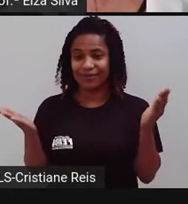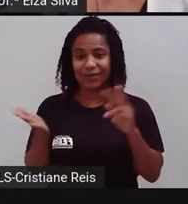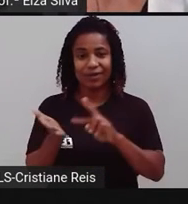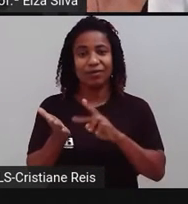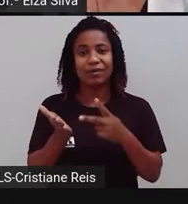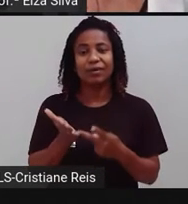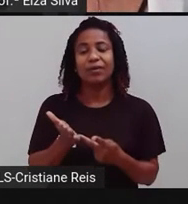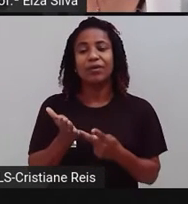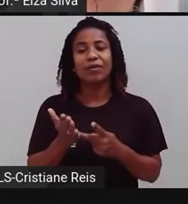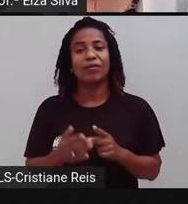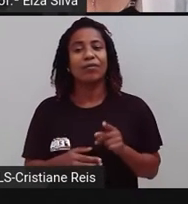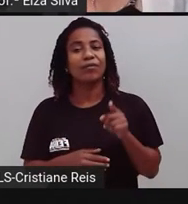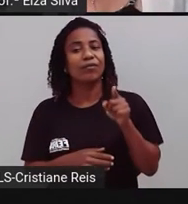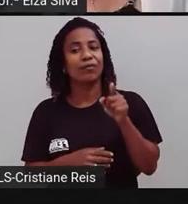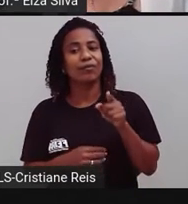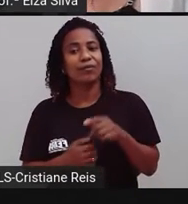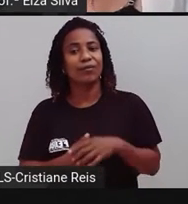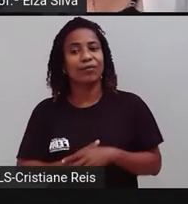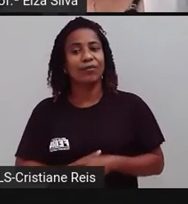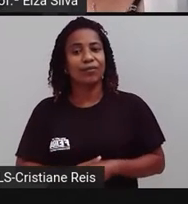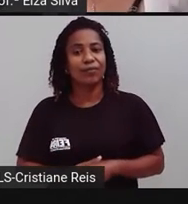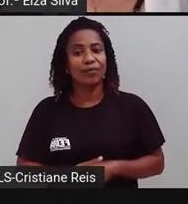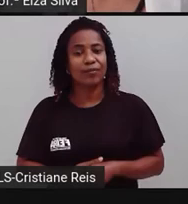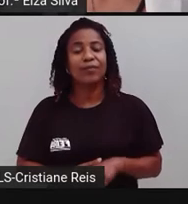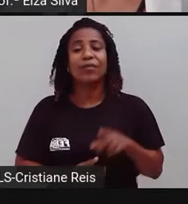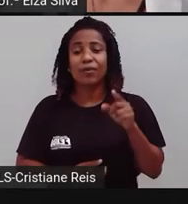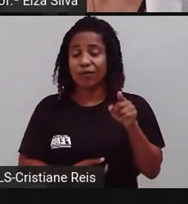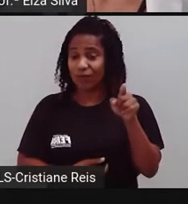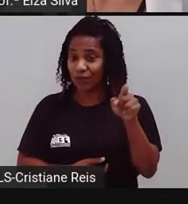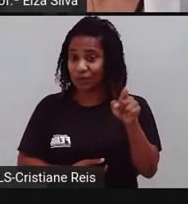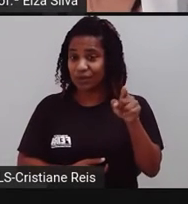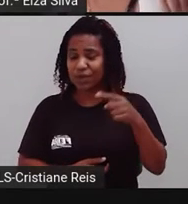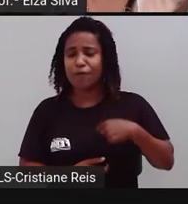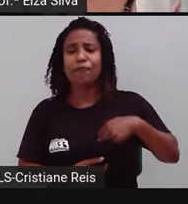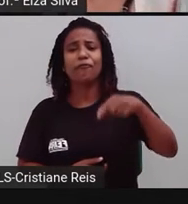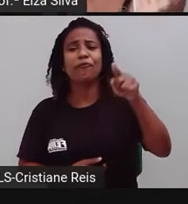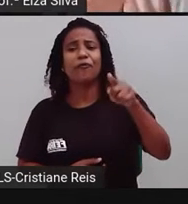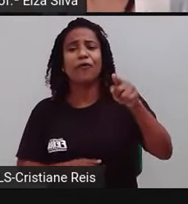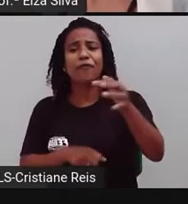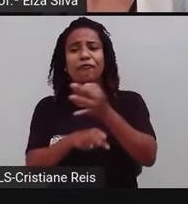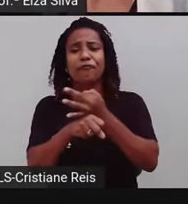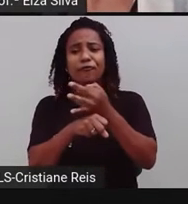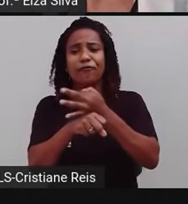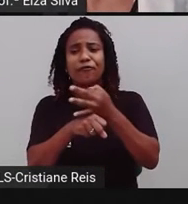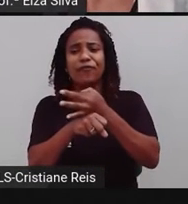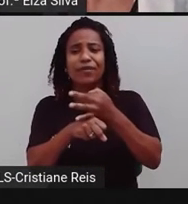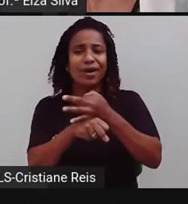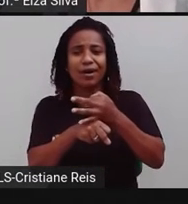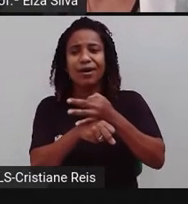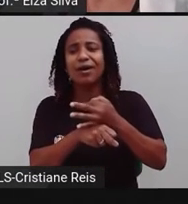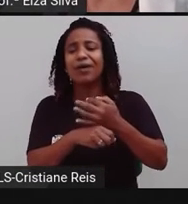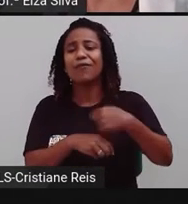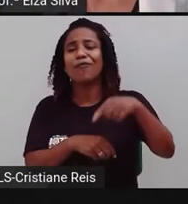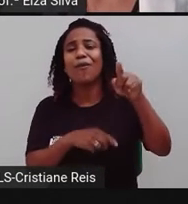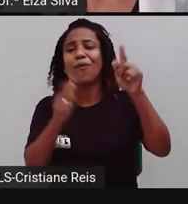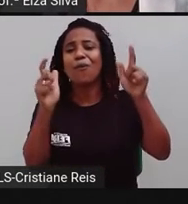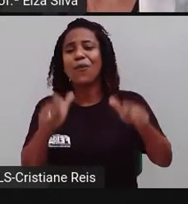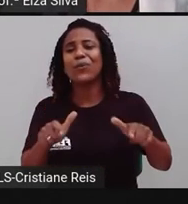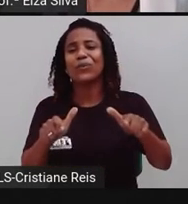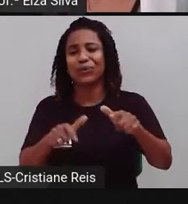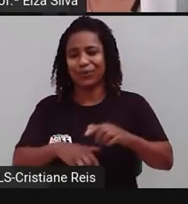Onde você foi nas férias, nas suas férias do ano passado?